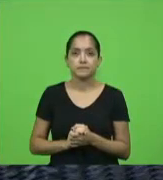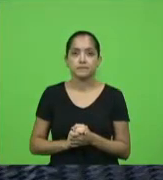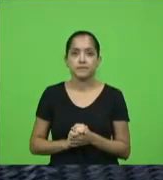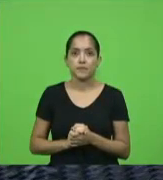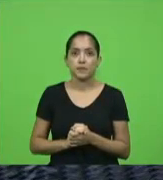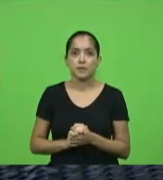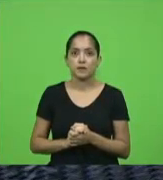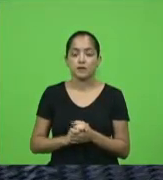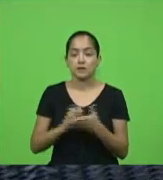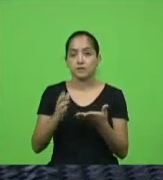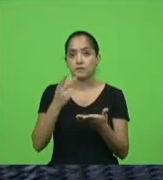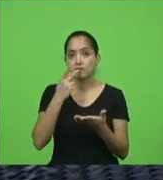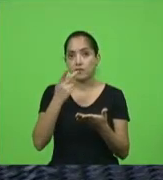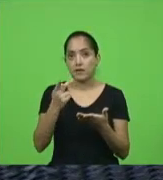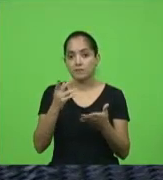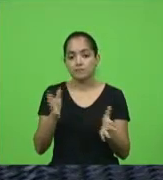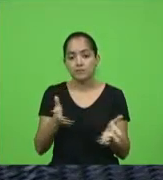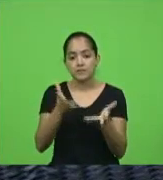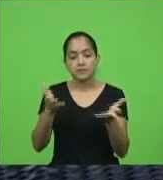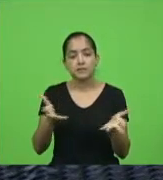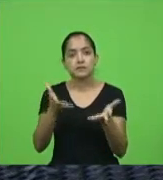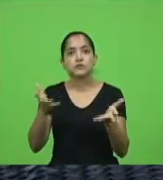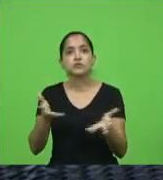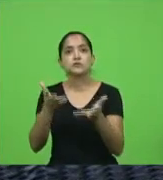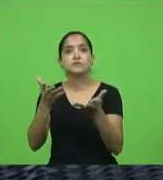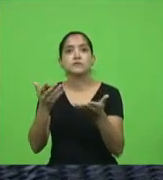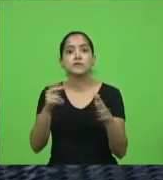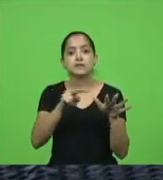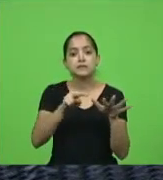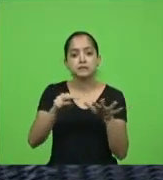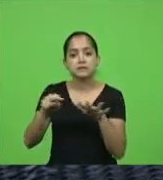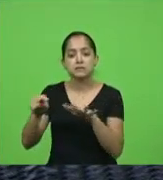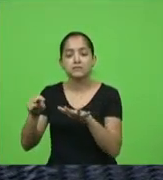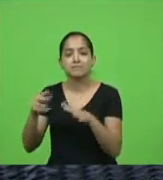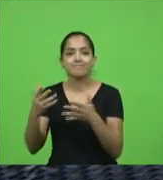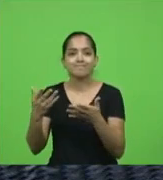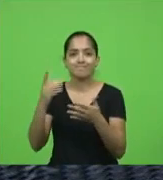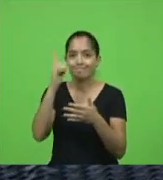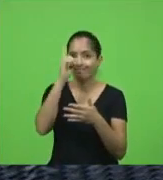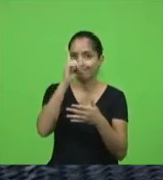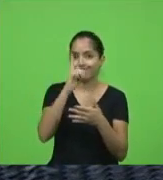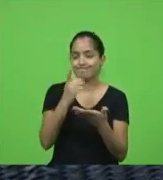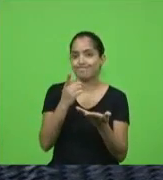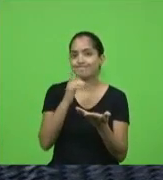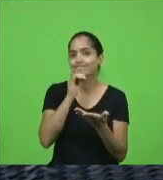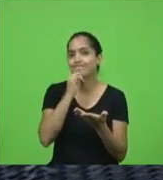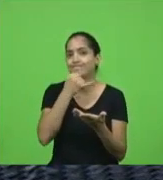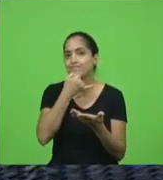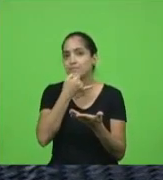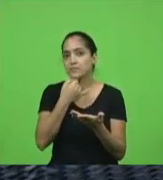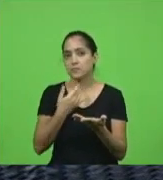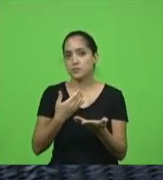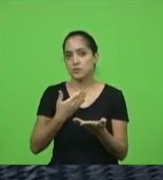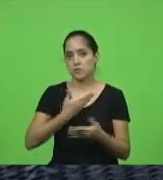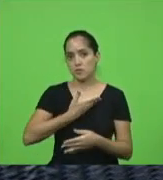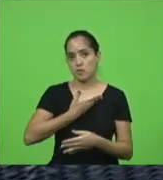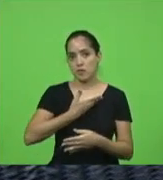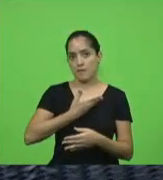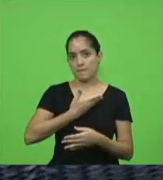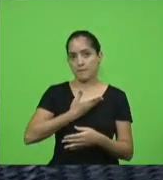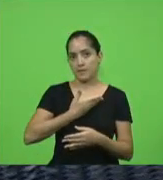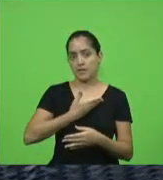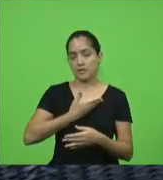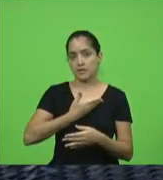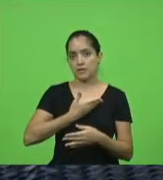dizer que está se incentivando empreendedorismo essa semana é muito triste tem uma amiga pessoal da nossa família